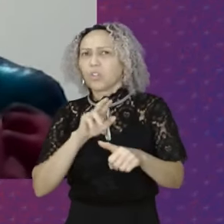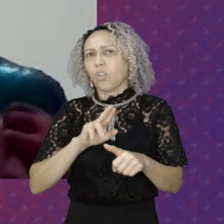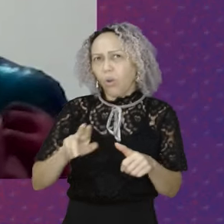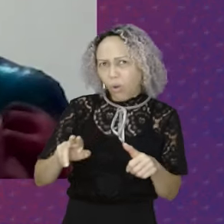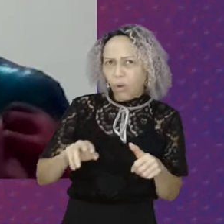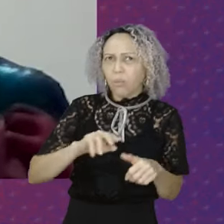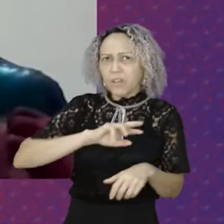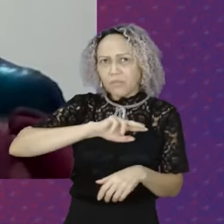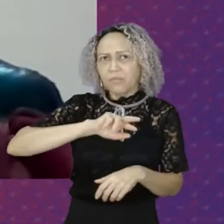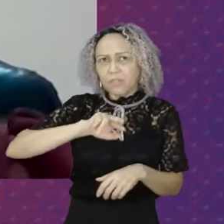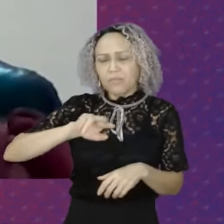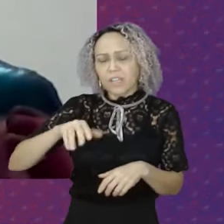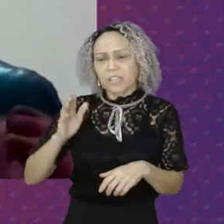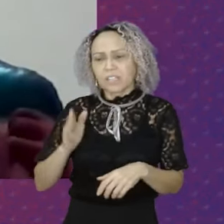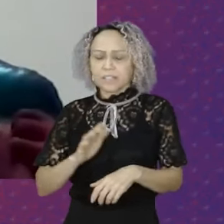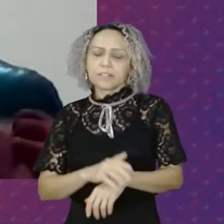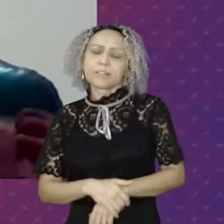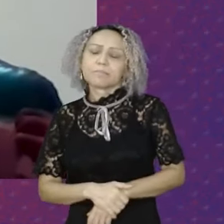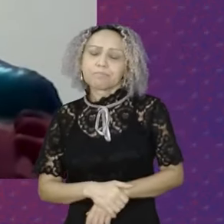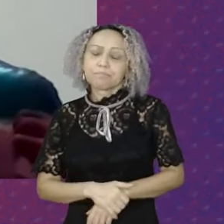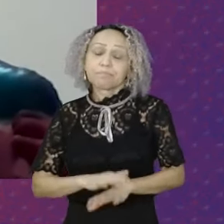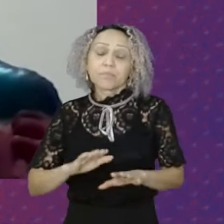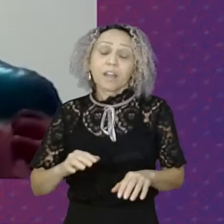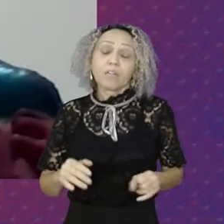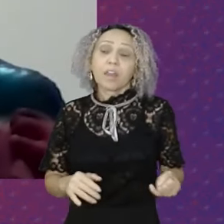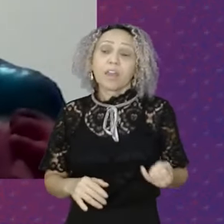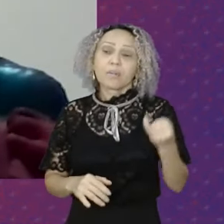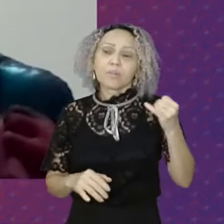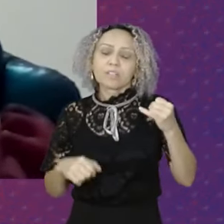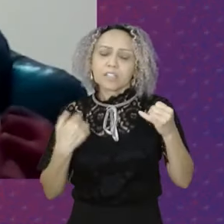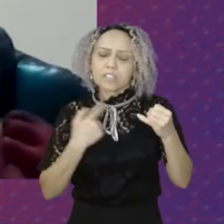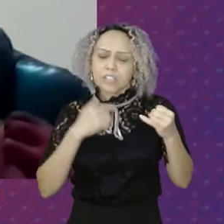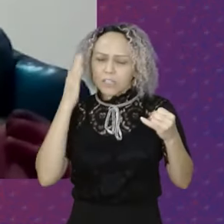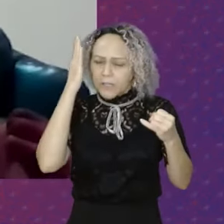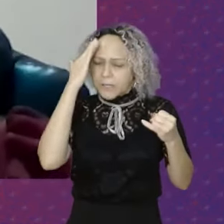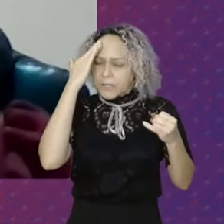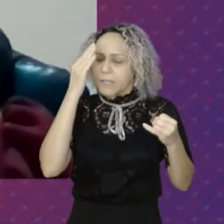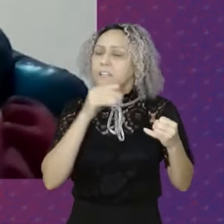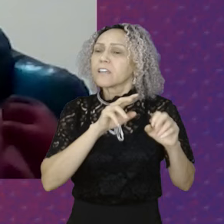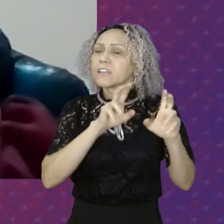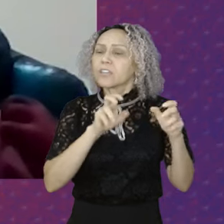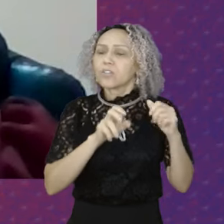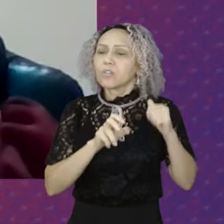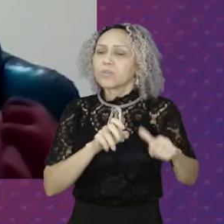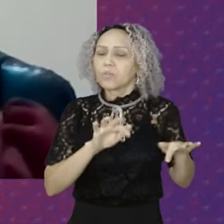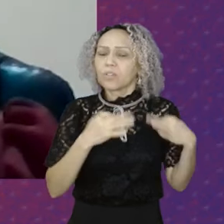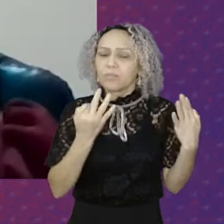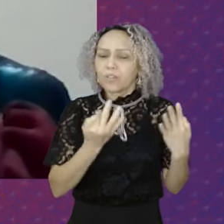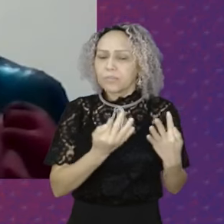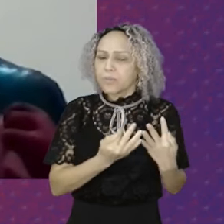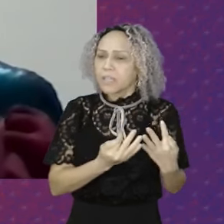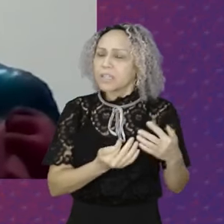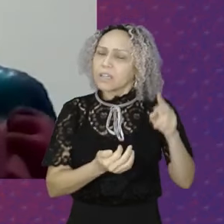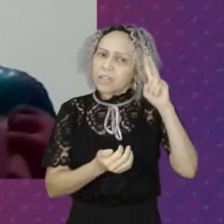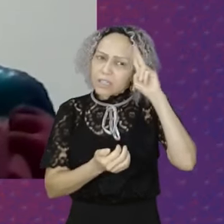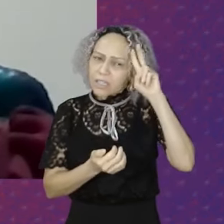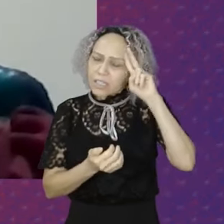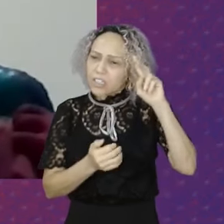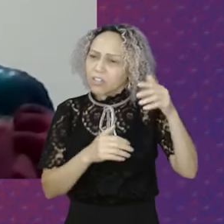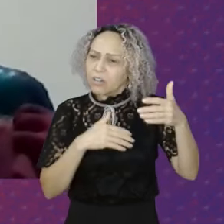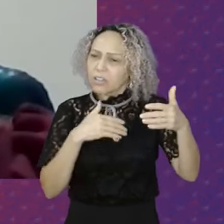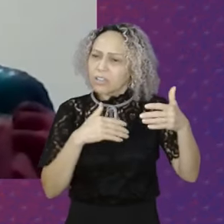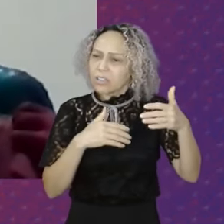Então Eu acho que é importante A gente compreender Inicialmente Sobre É É Esse programa